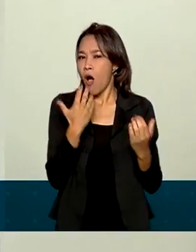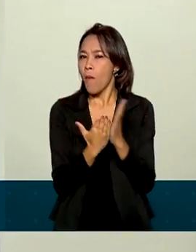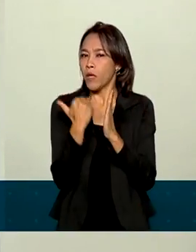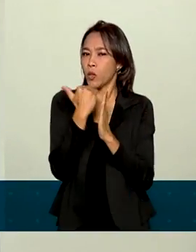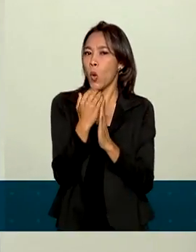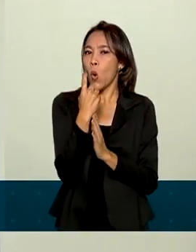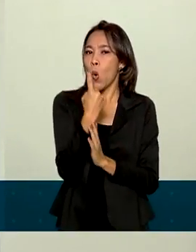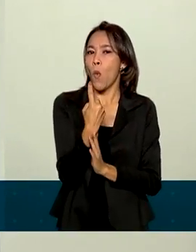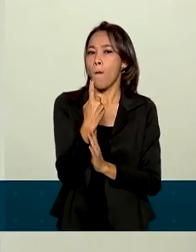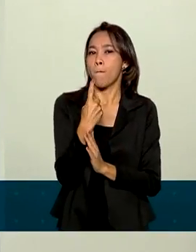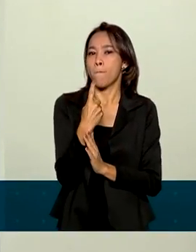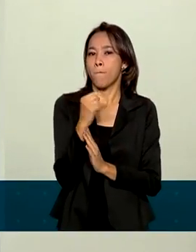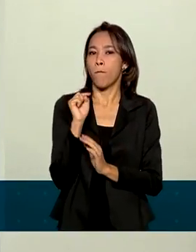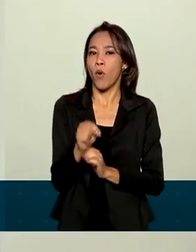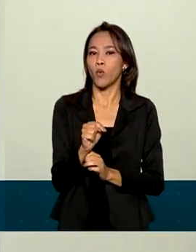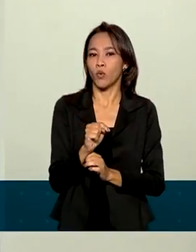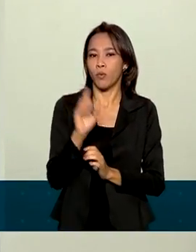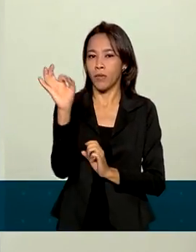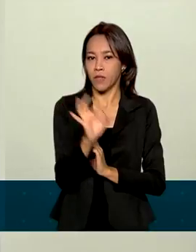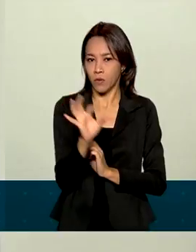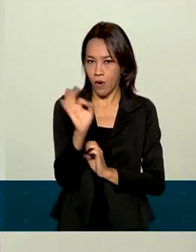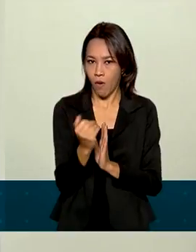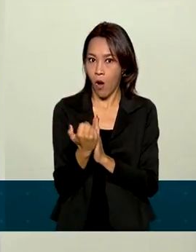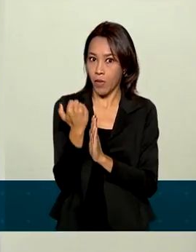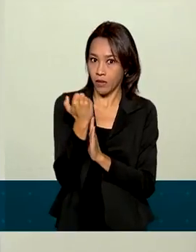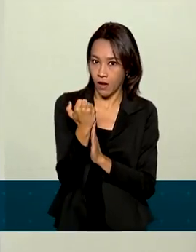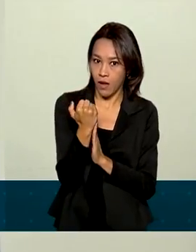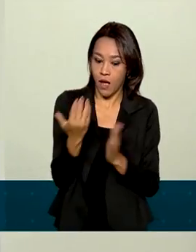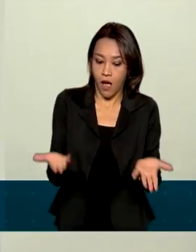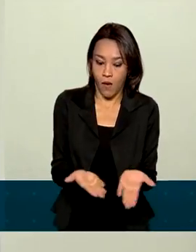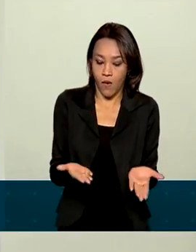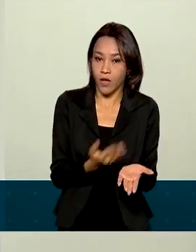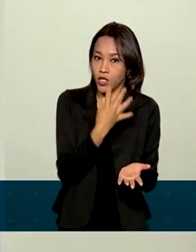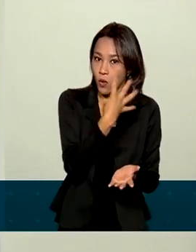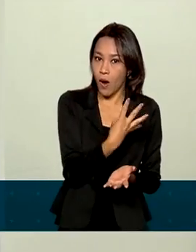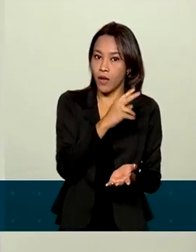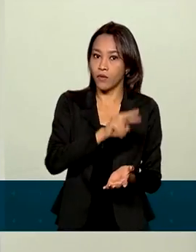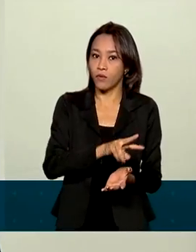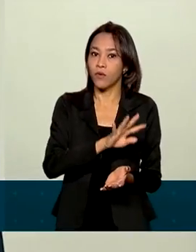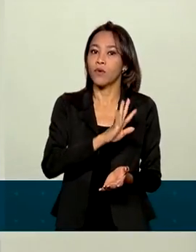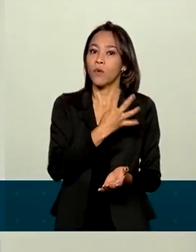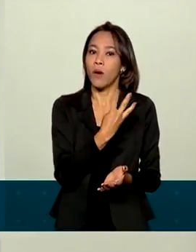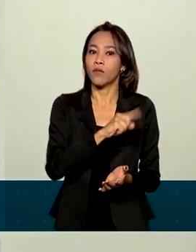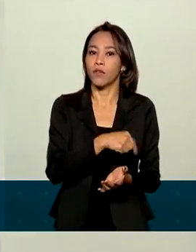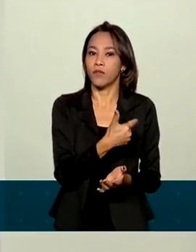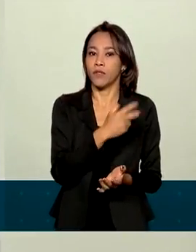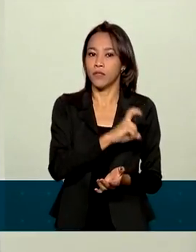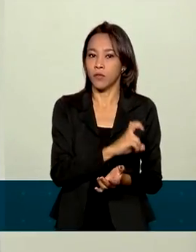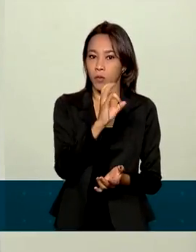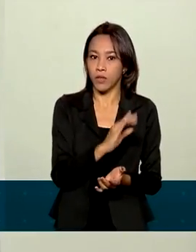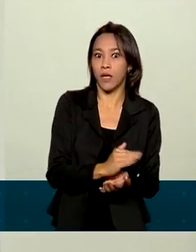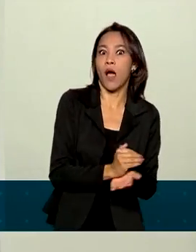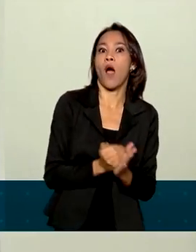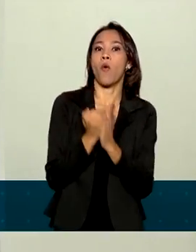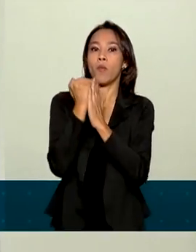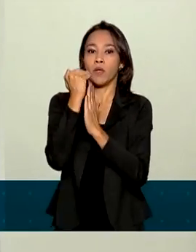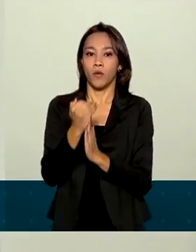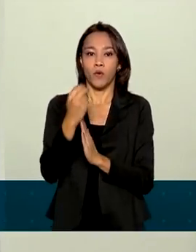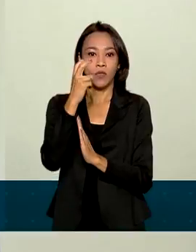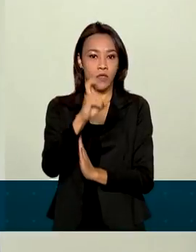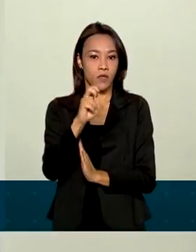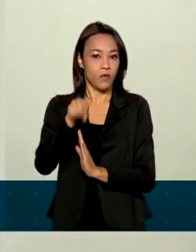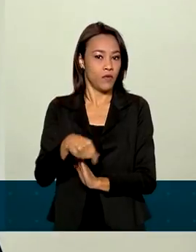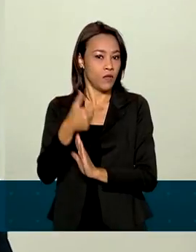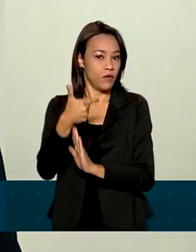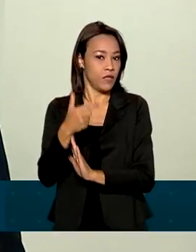um ponto percentual. Dessa forma, a taxa passa, então, de 4,25% ao ano para 5,25%.